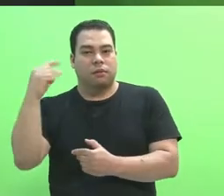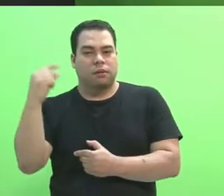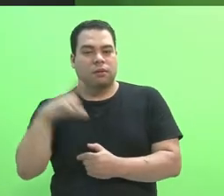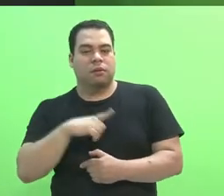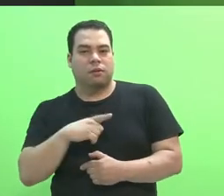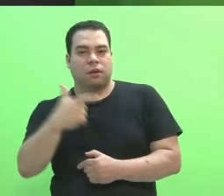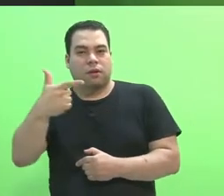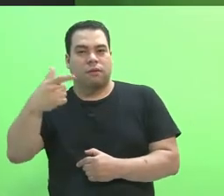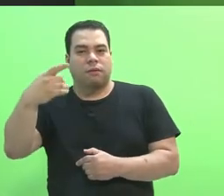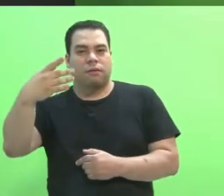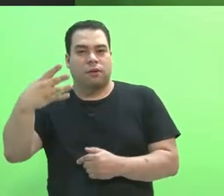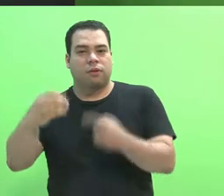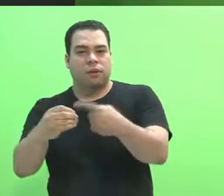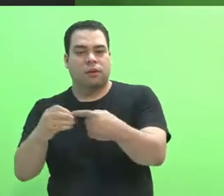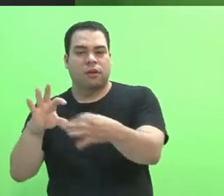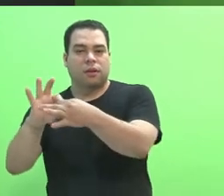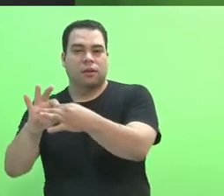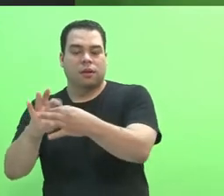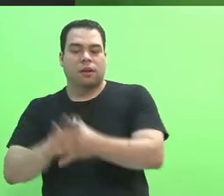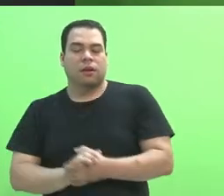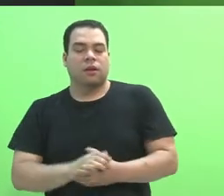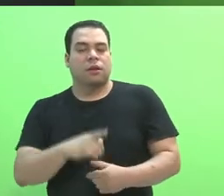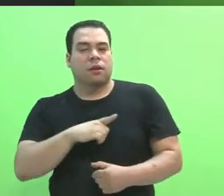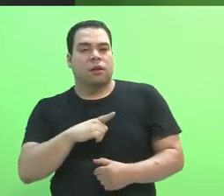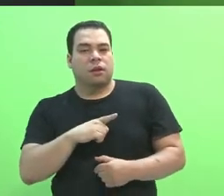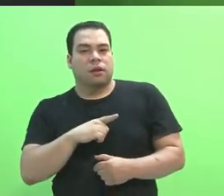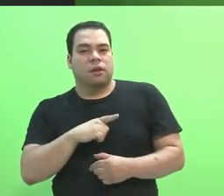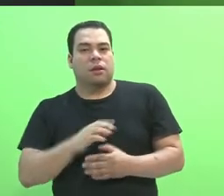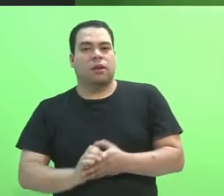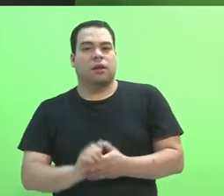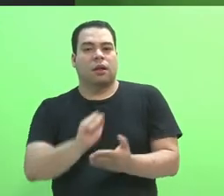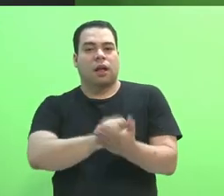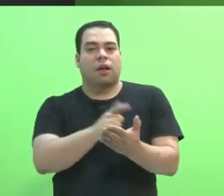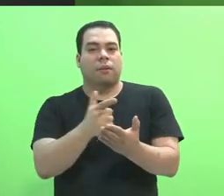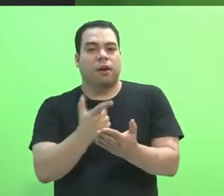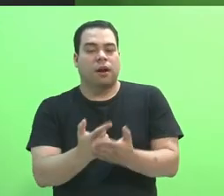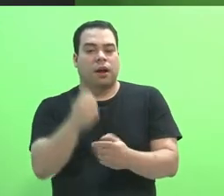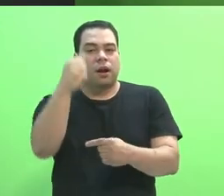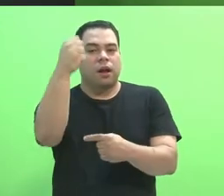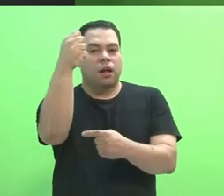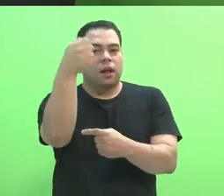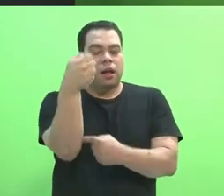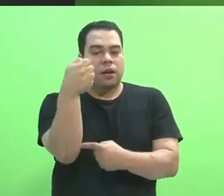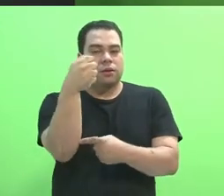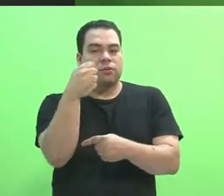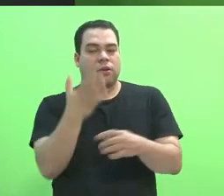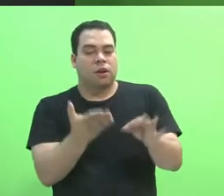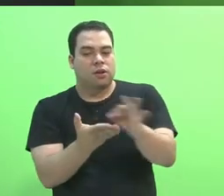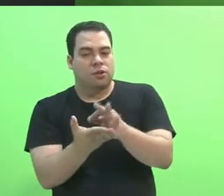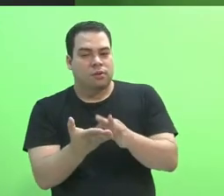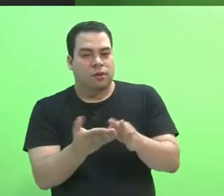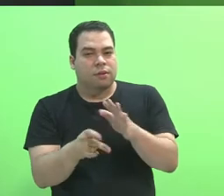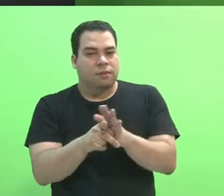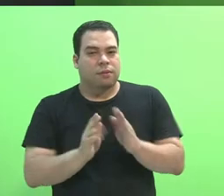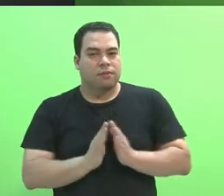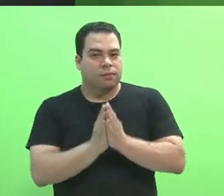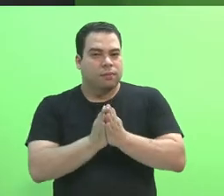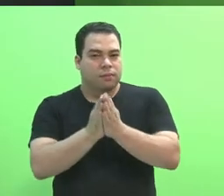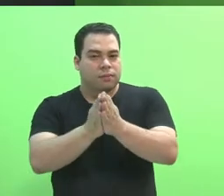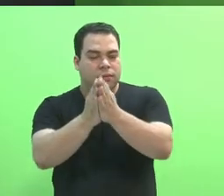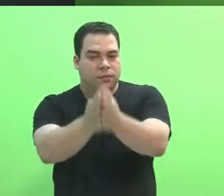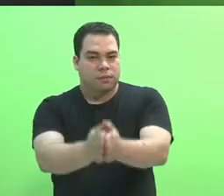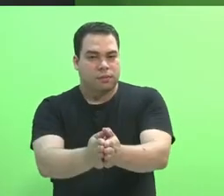municípios nesta região. O Vale do Jequitionha, representado pelos Campos Alminara, lá no Baixo Jequitionha, o Campos Araçói, no Médio